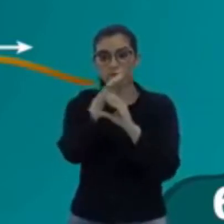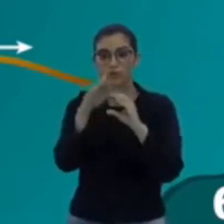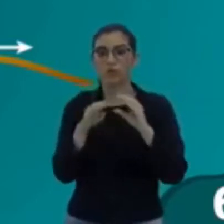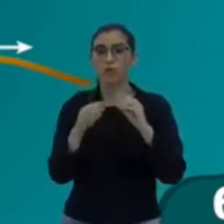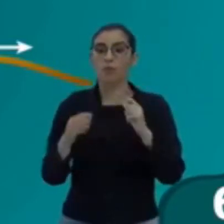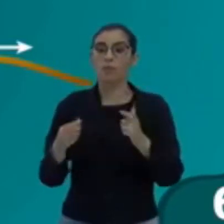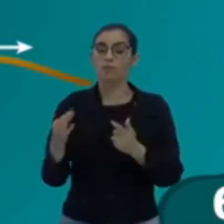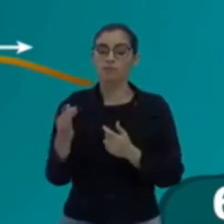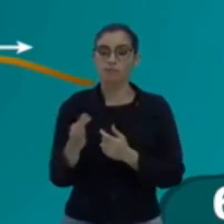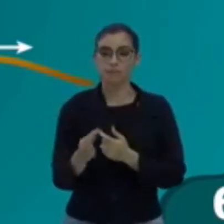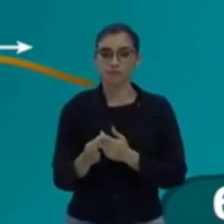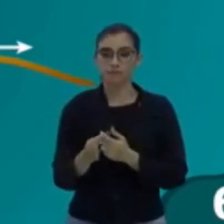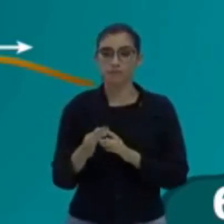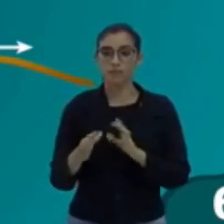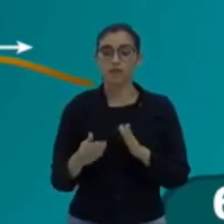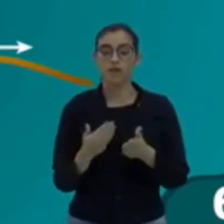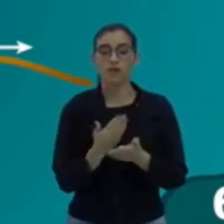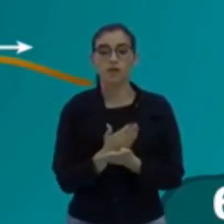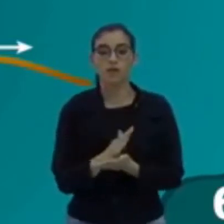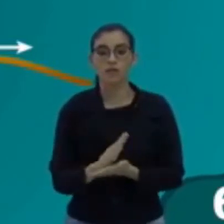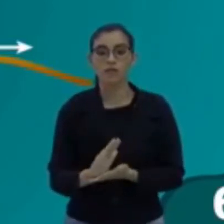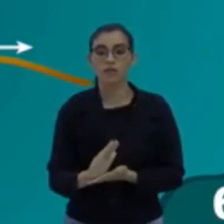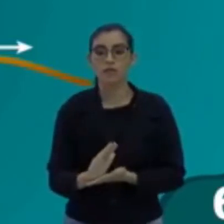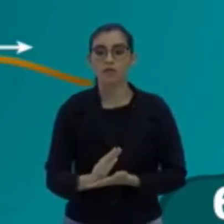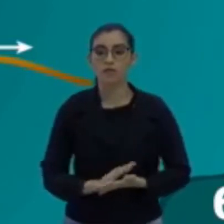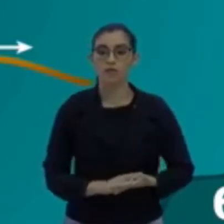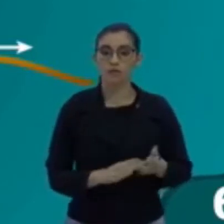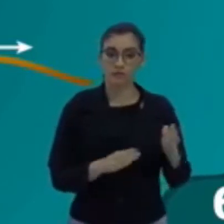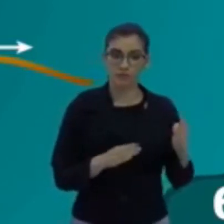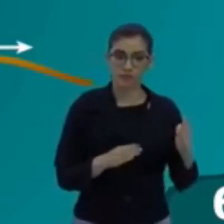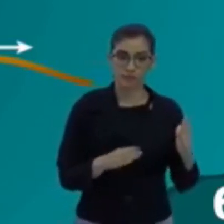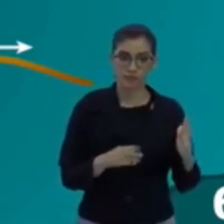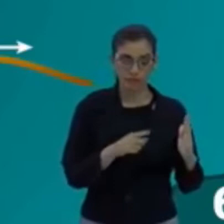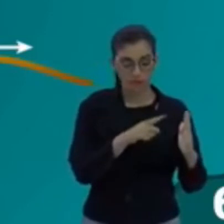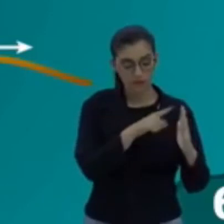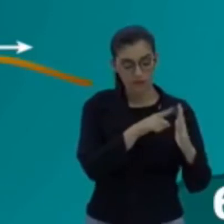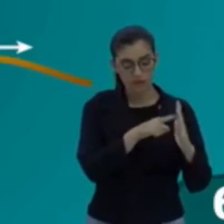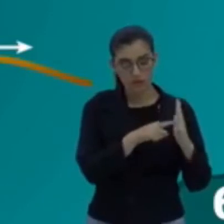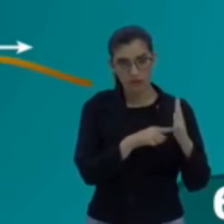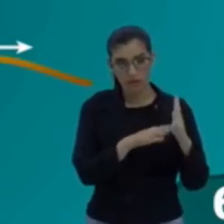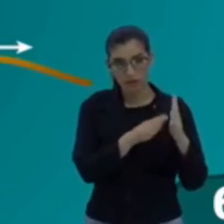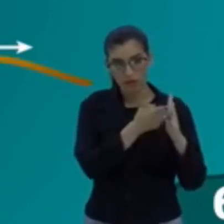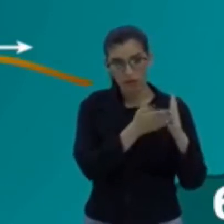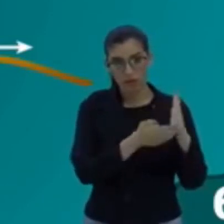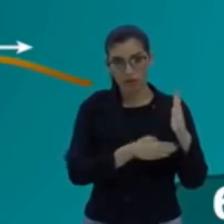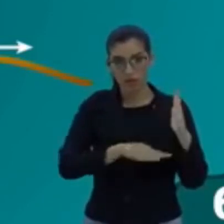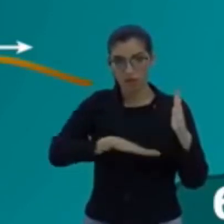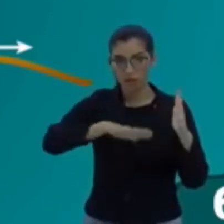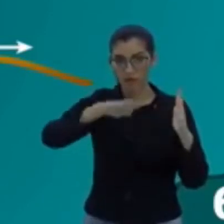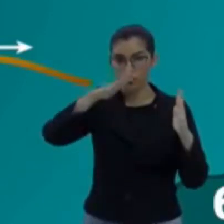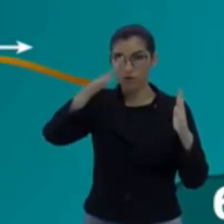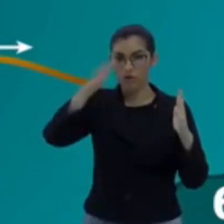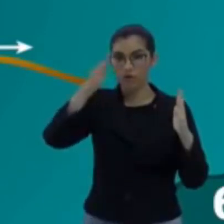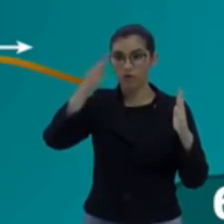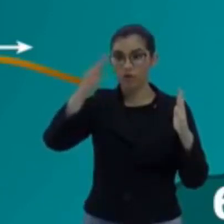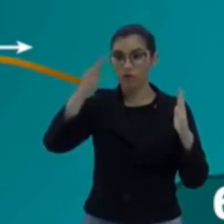completo. Eu começo com a onda aqui. Eu observo que ela vem embaixo, vem no vale, foi na crista